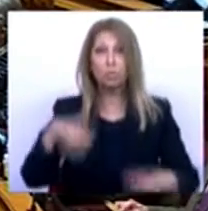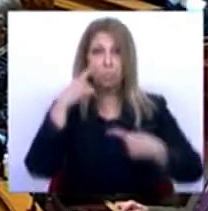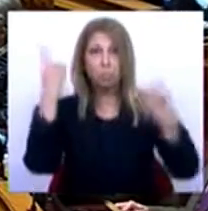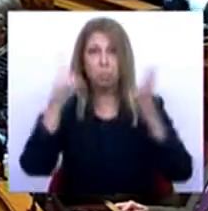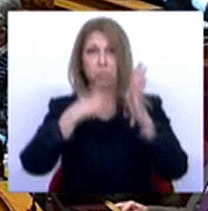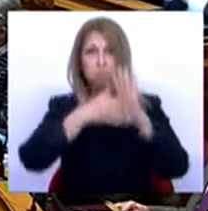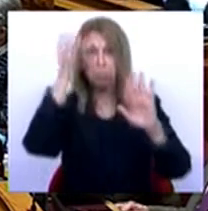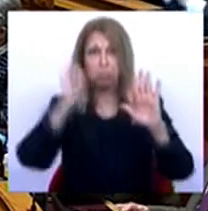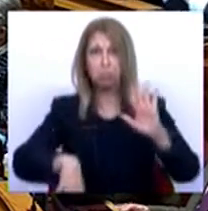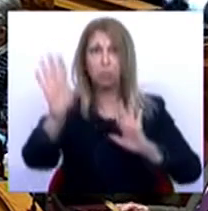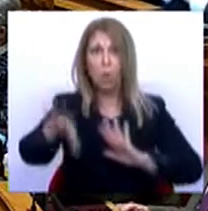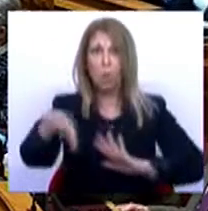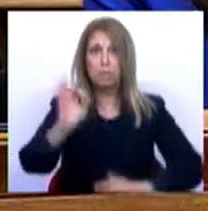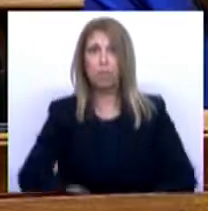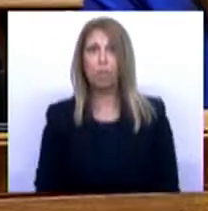Por isso,